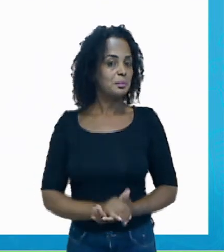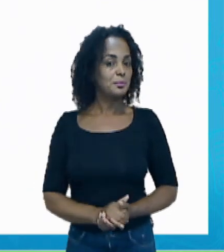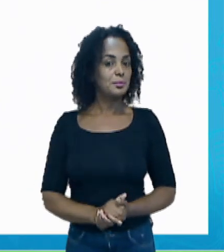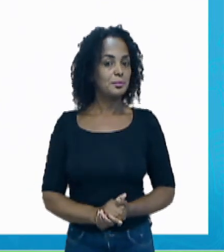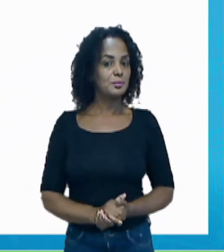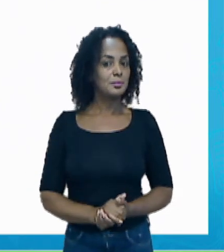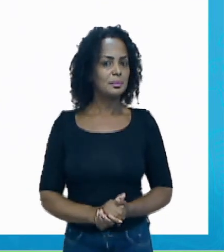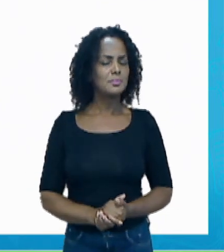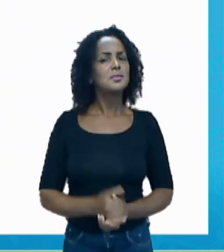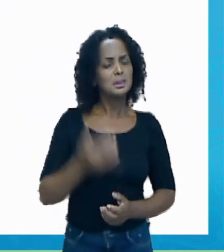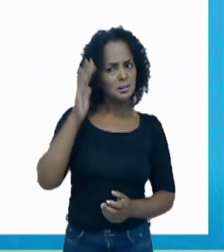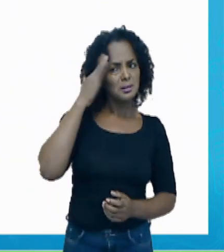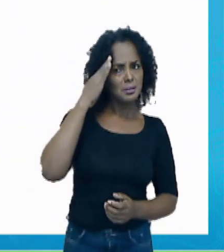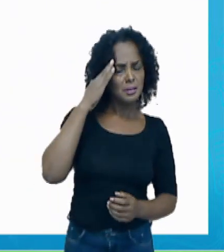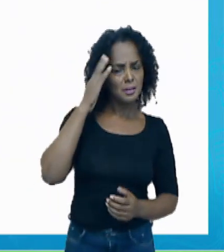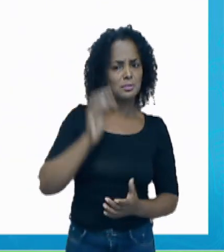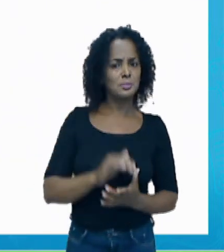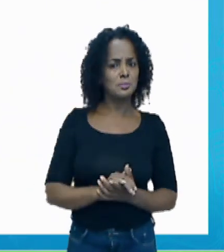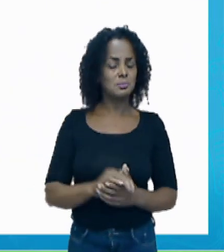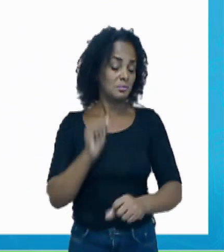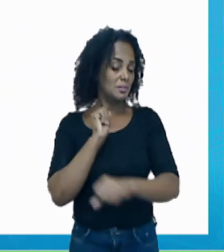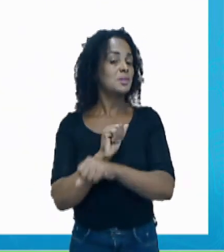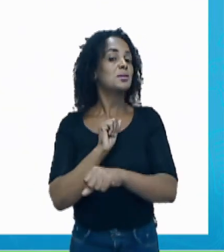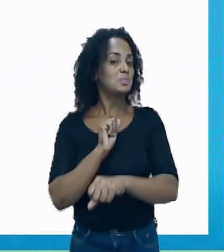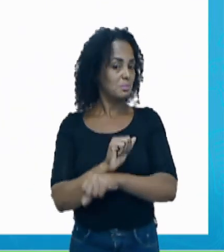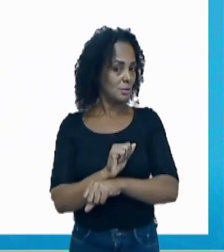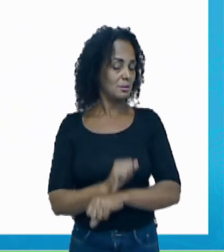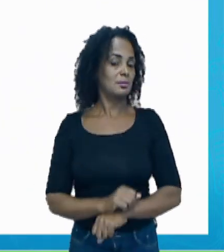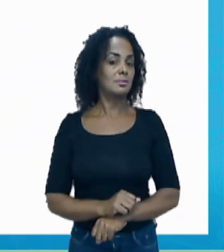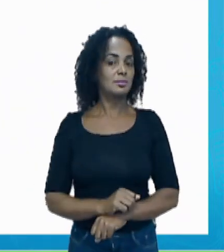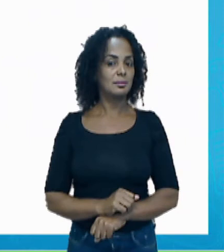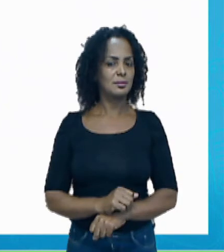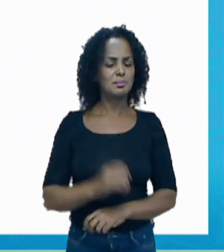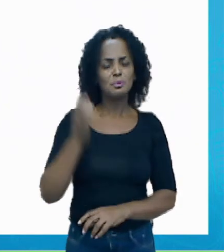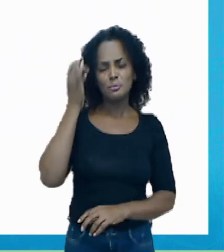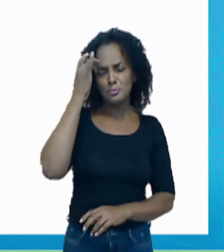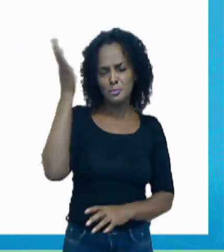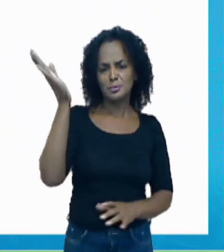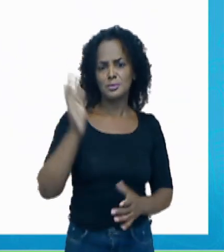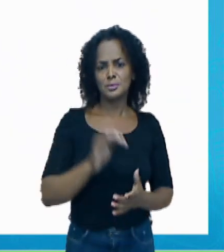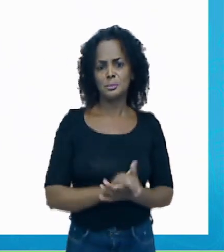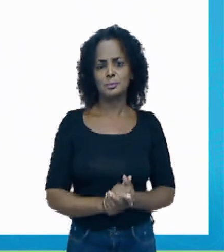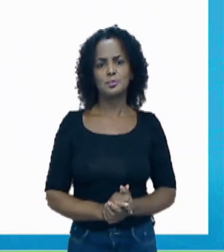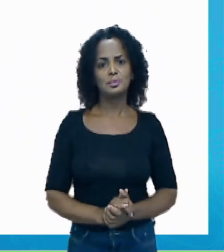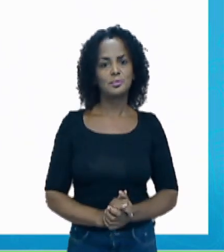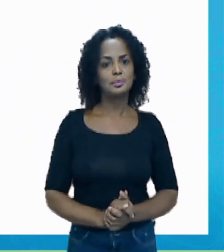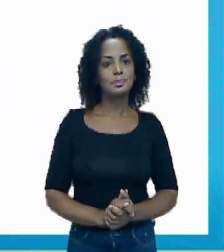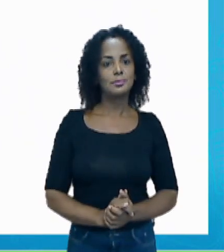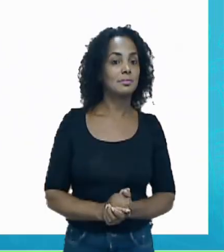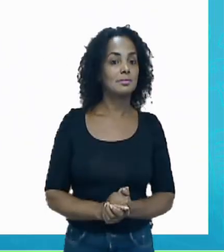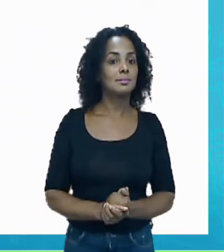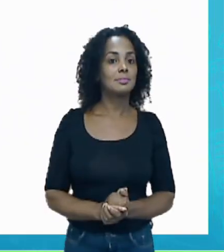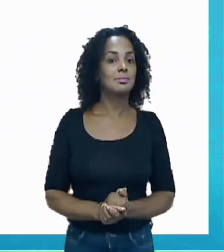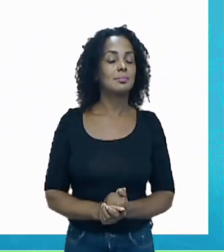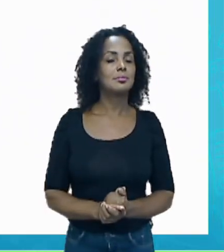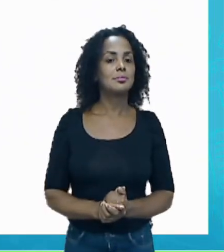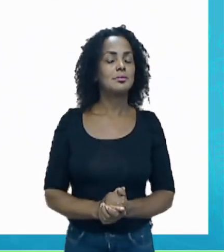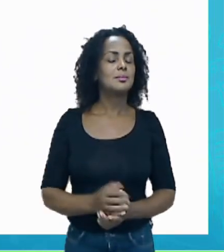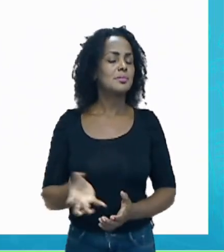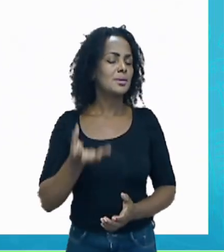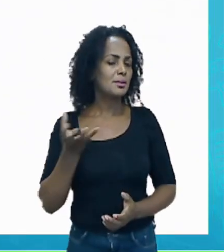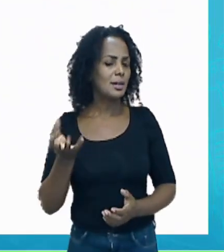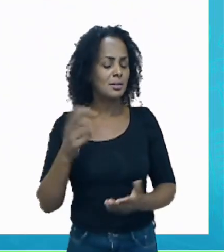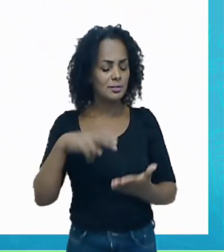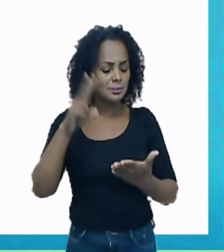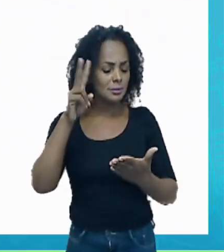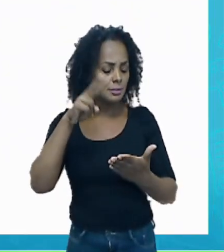Você está se saindo bem? Espero que esteja. Facinho, não é mesmo? Vamos lá? Eu quero que